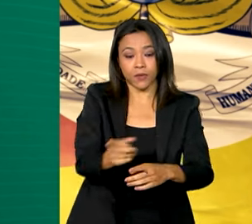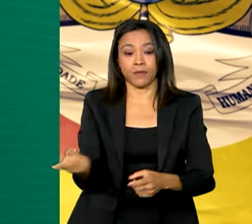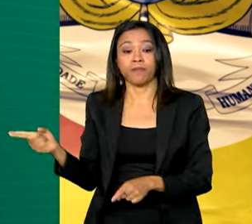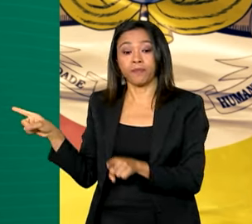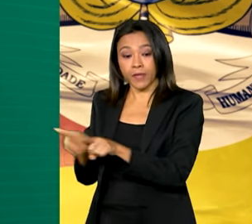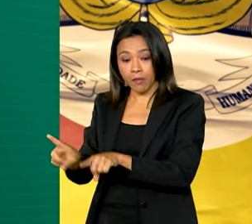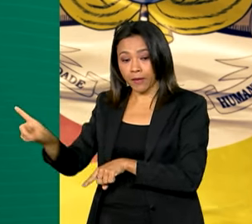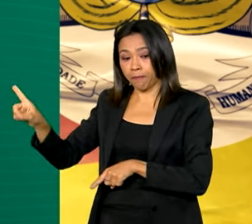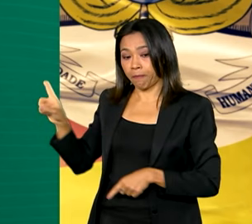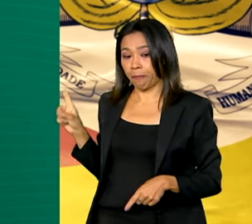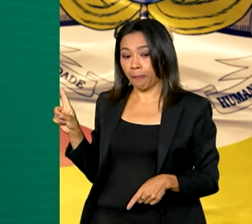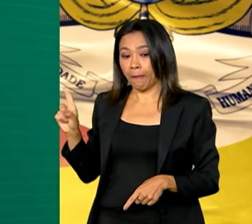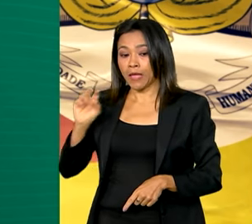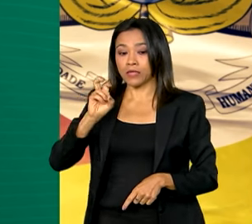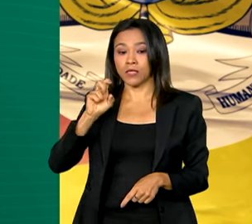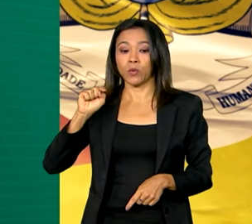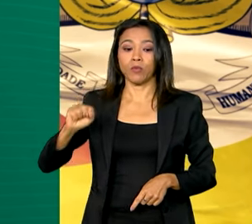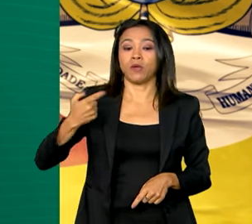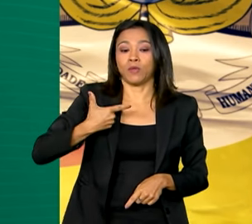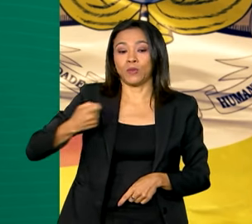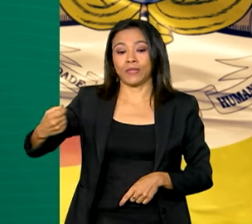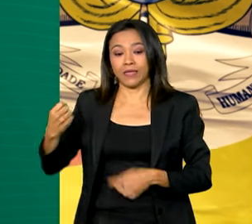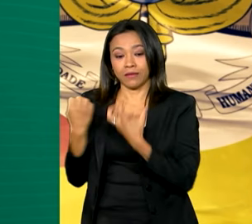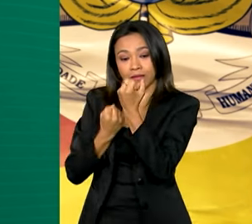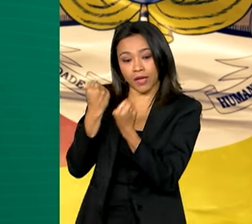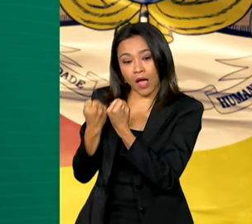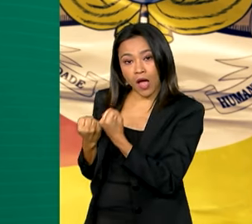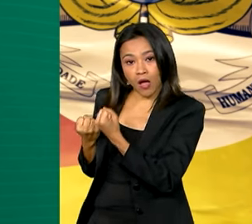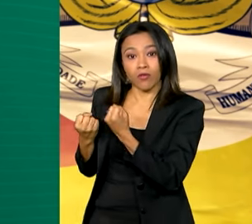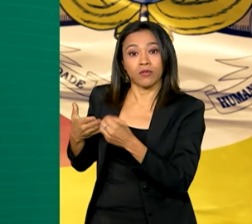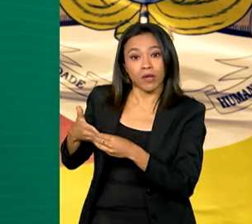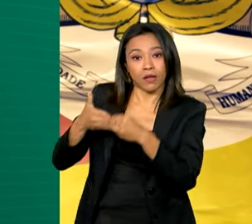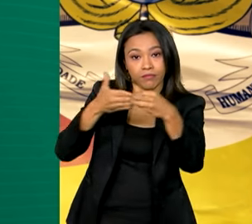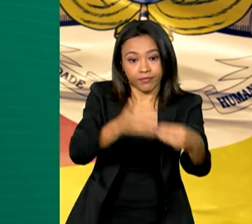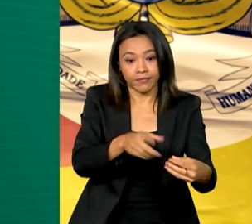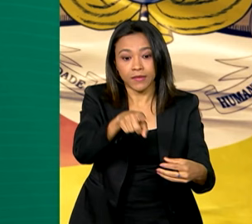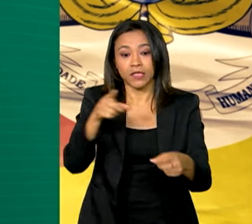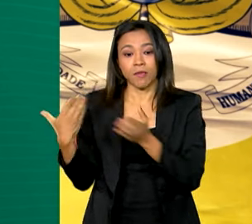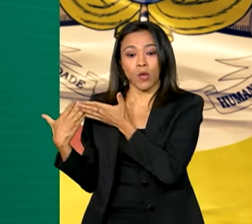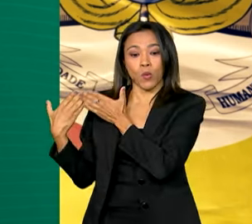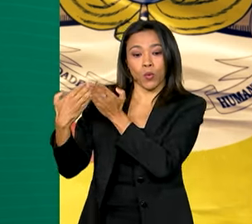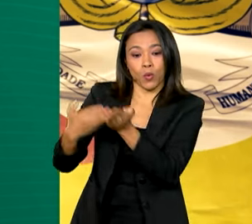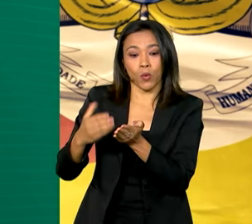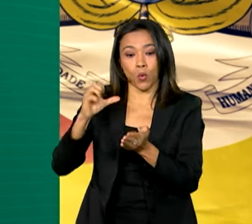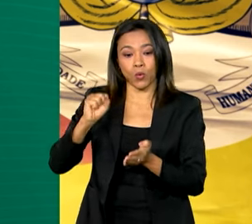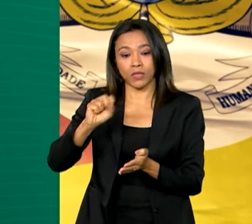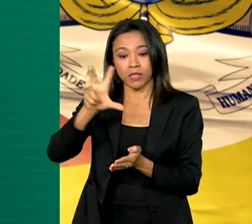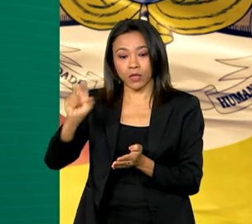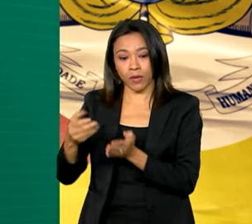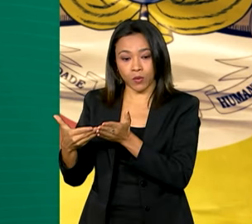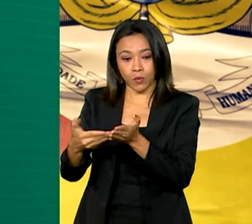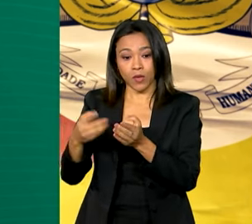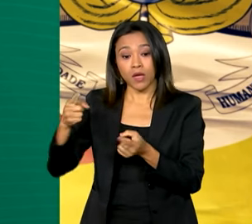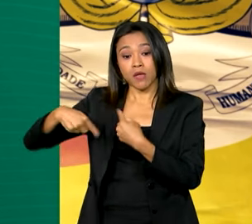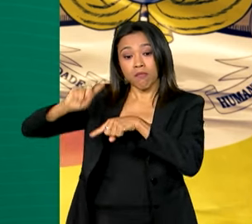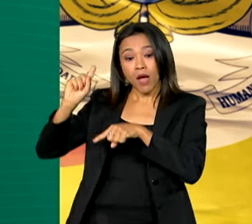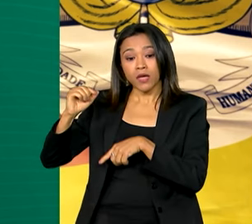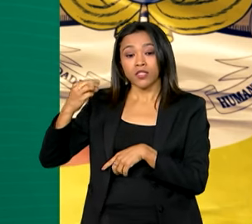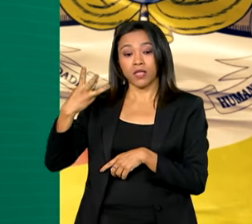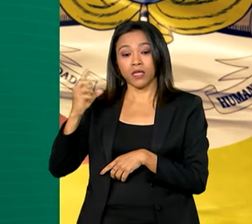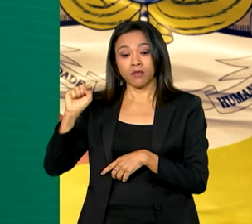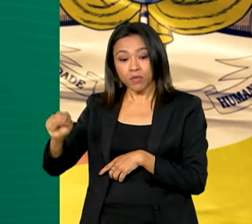mobilizados 5.200 veículos leves, 850 embarcações e mais de 3 mil veículos e